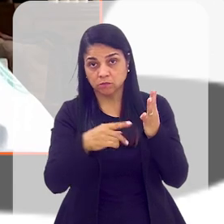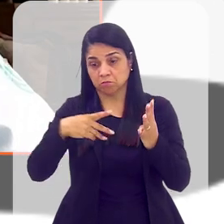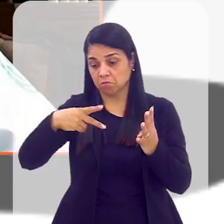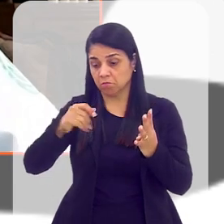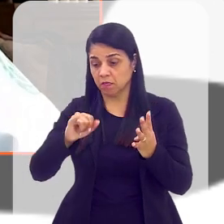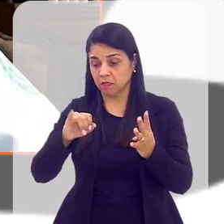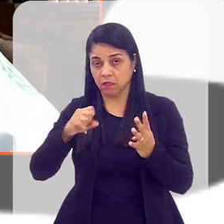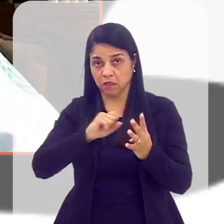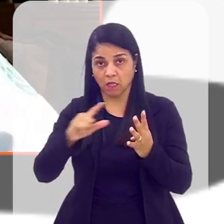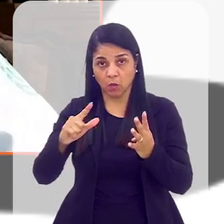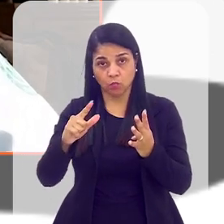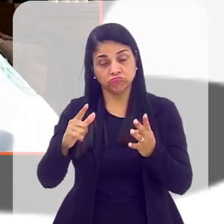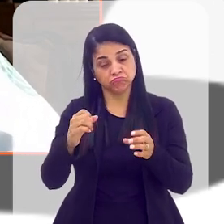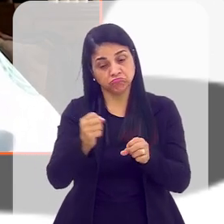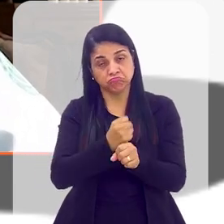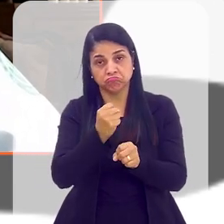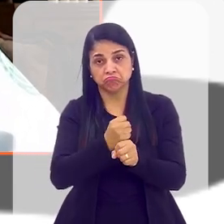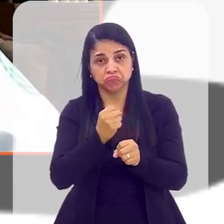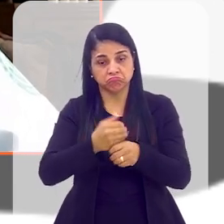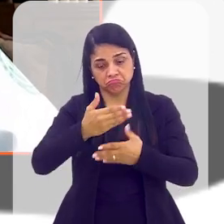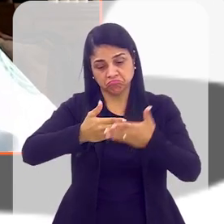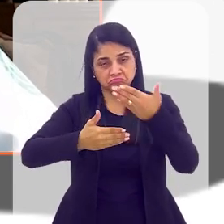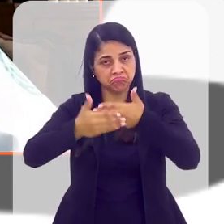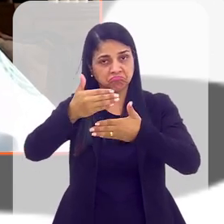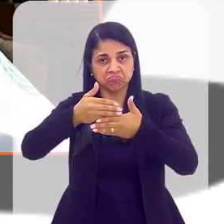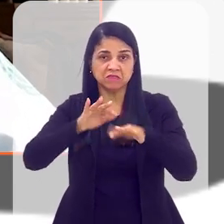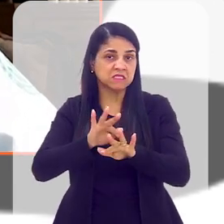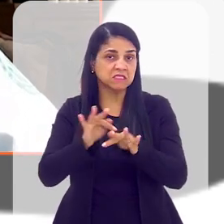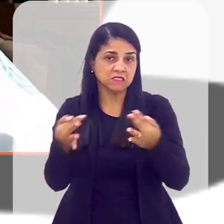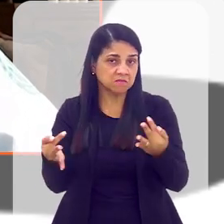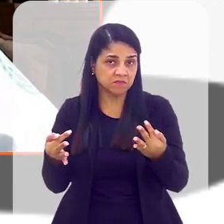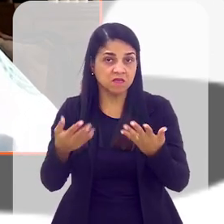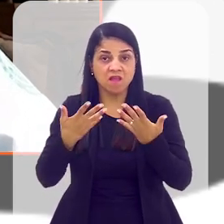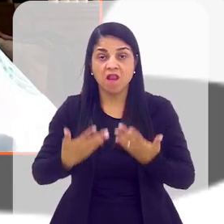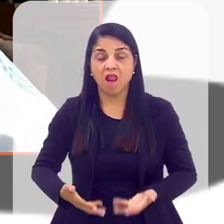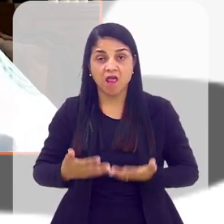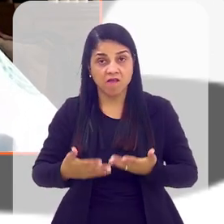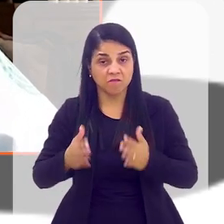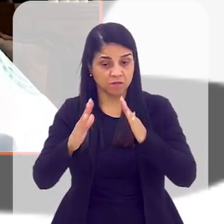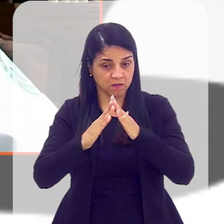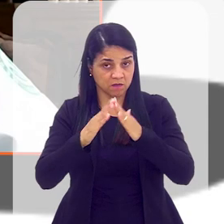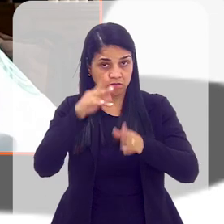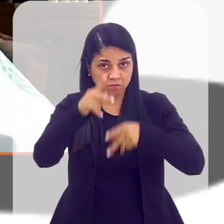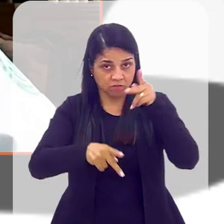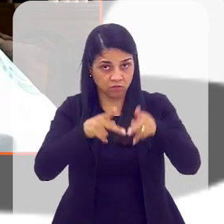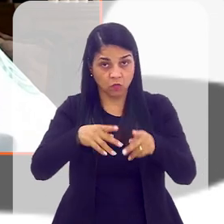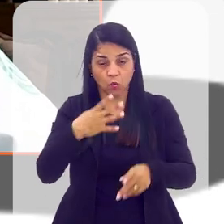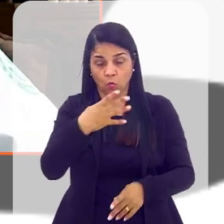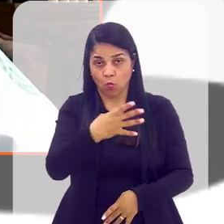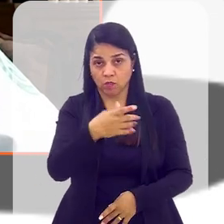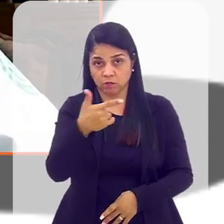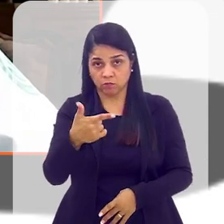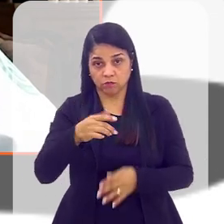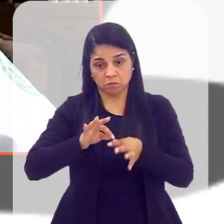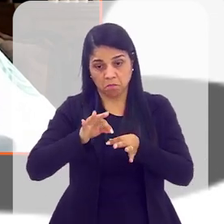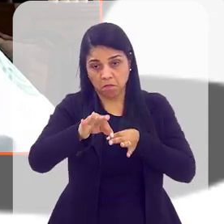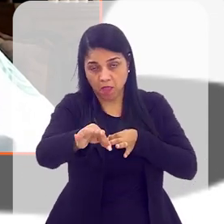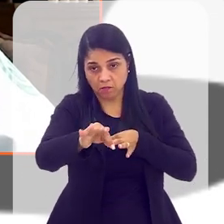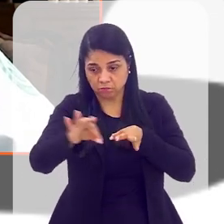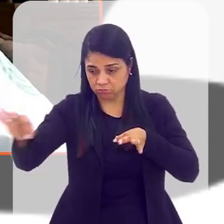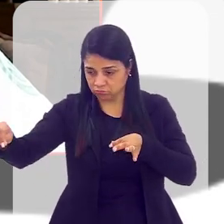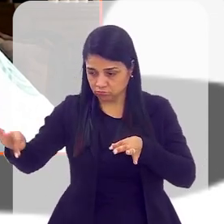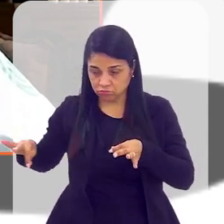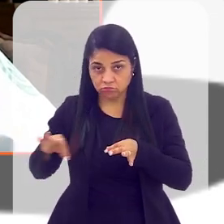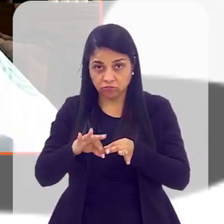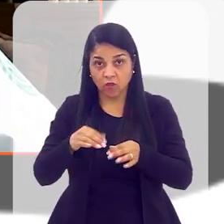e montar. Então, é muito sim, muito leve. Por uma casa popular de 42m², nós montamos